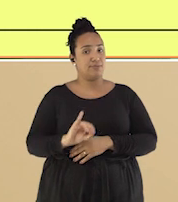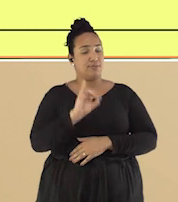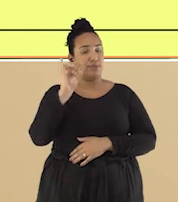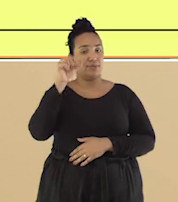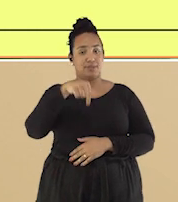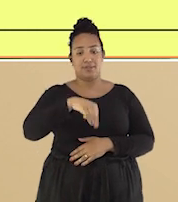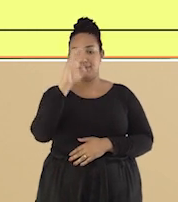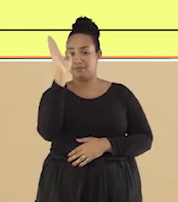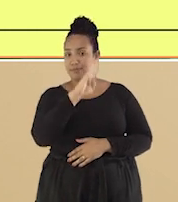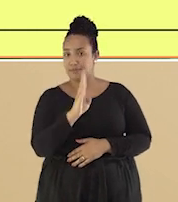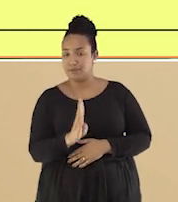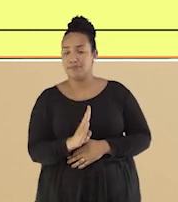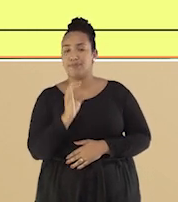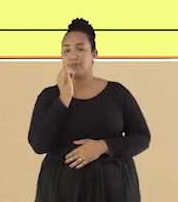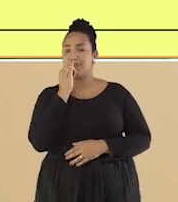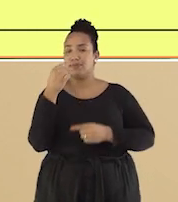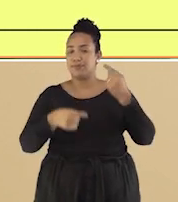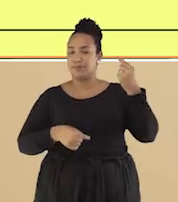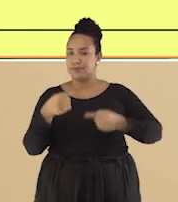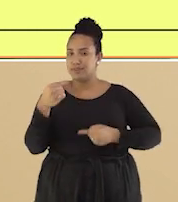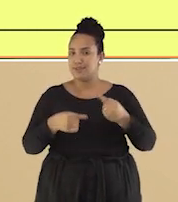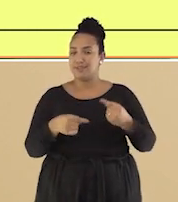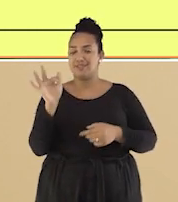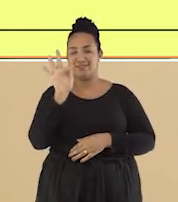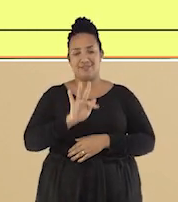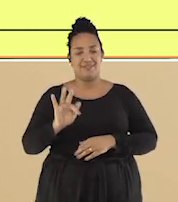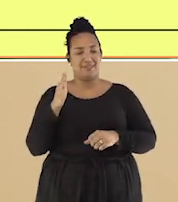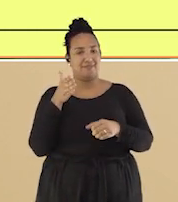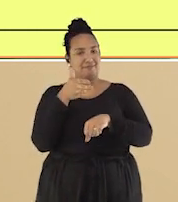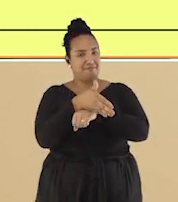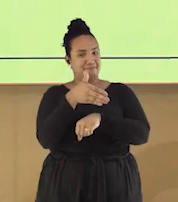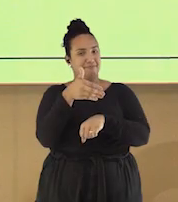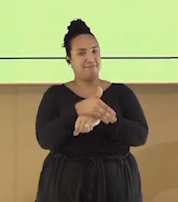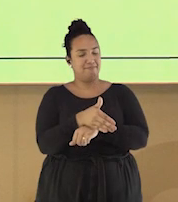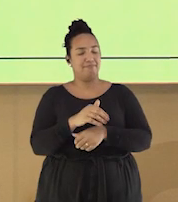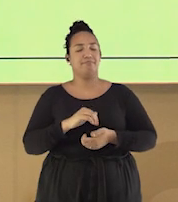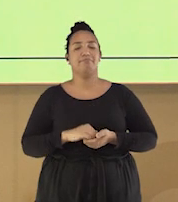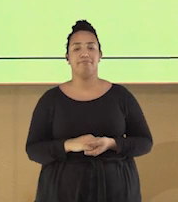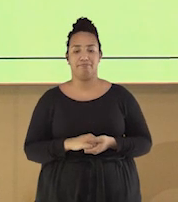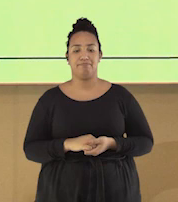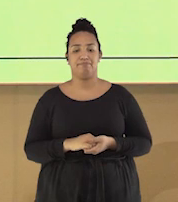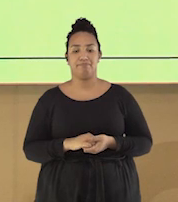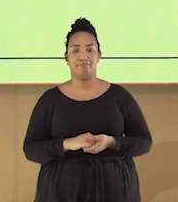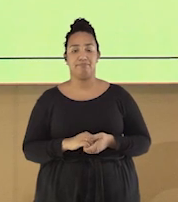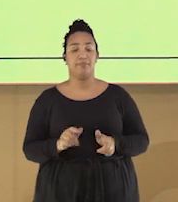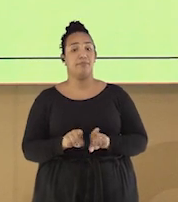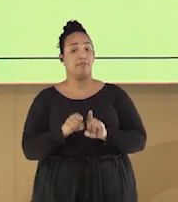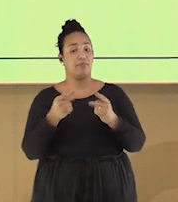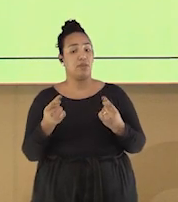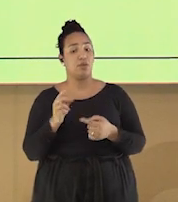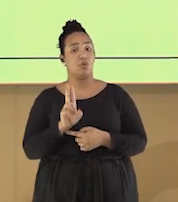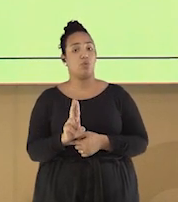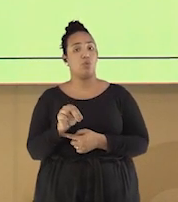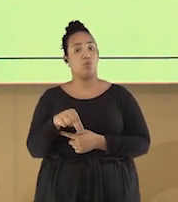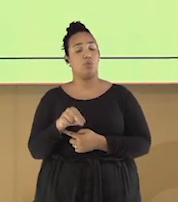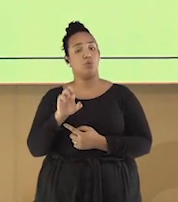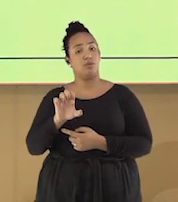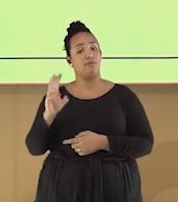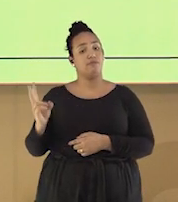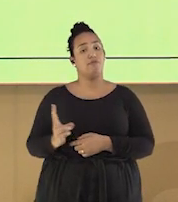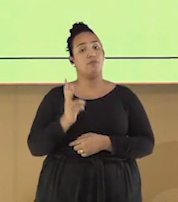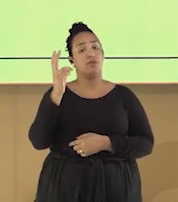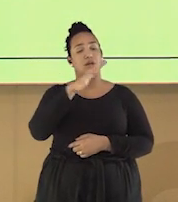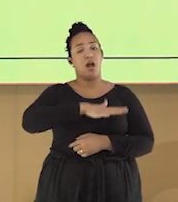como as políticas de ingresso à universidade já mencionadas no início da aula. Além delas, a UNE valoriza áreas como